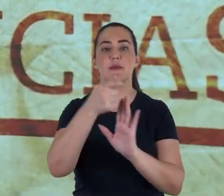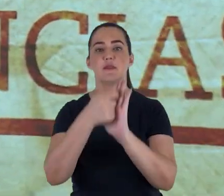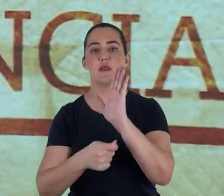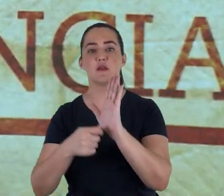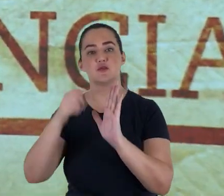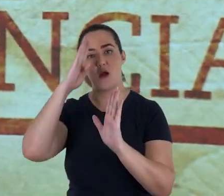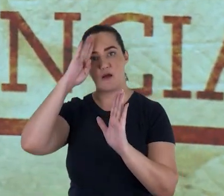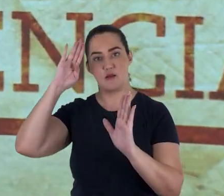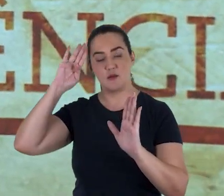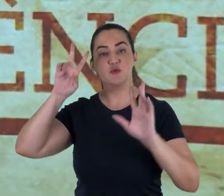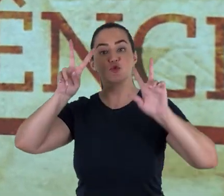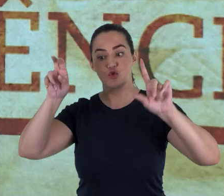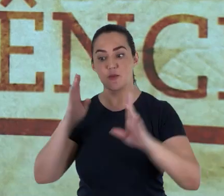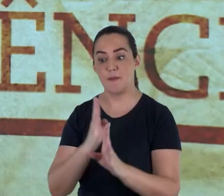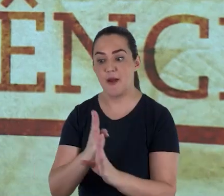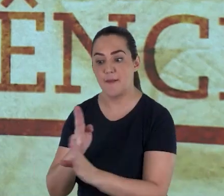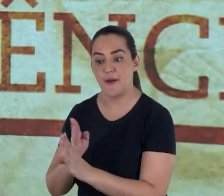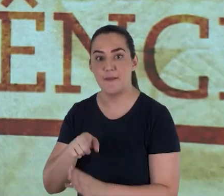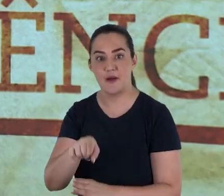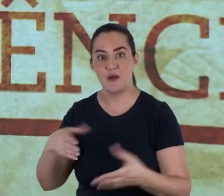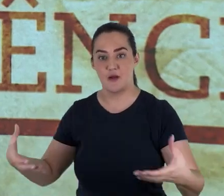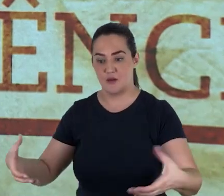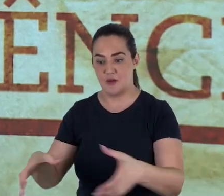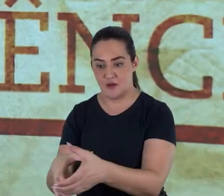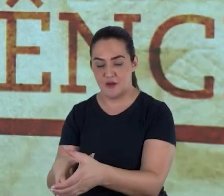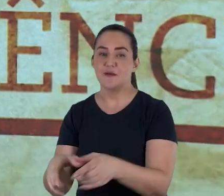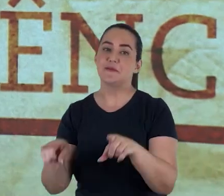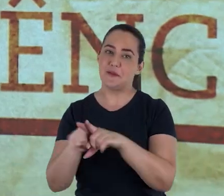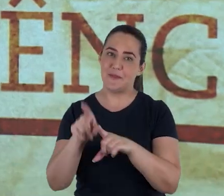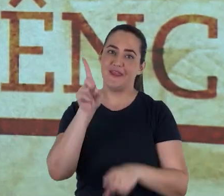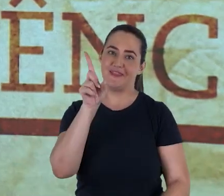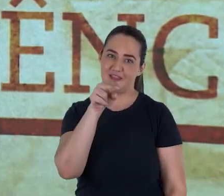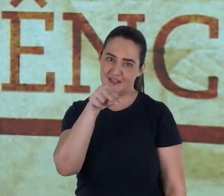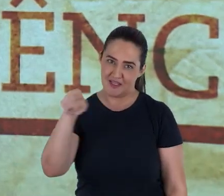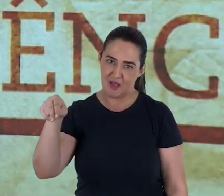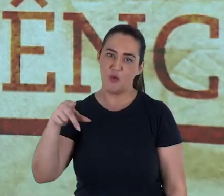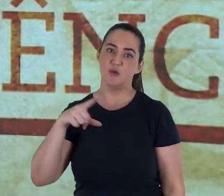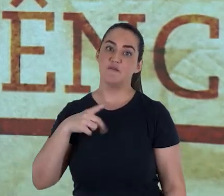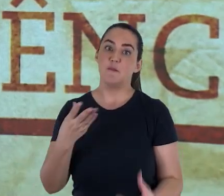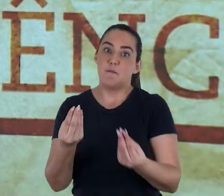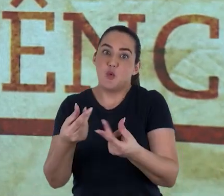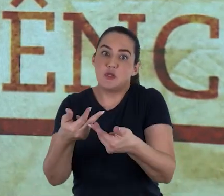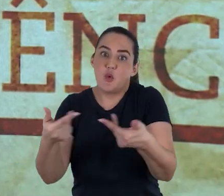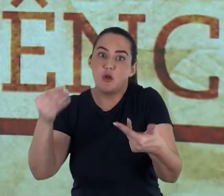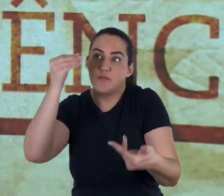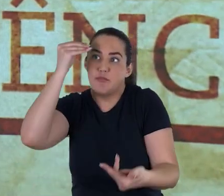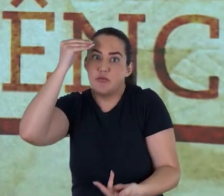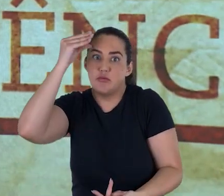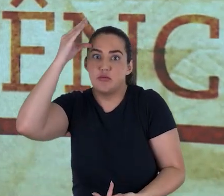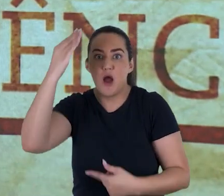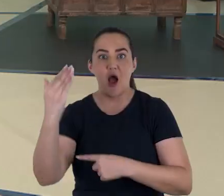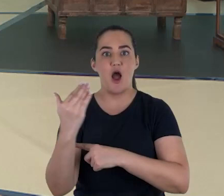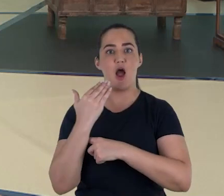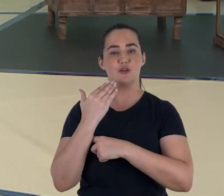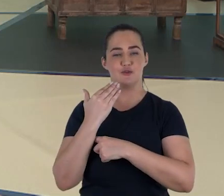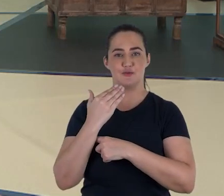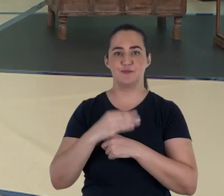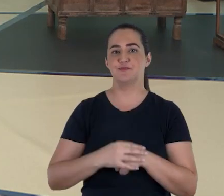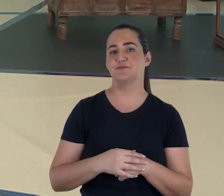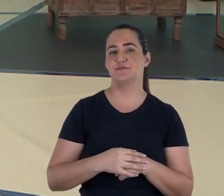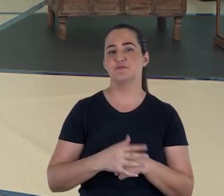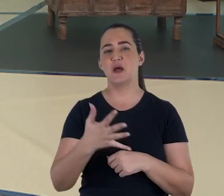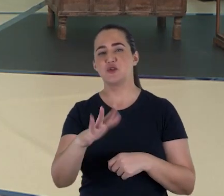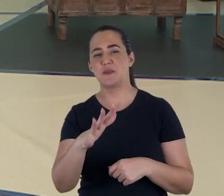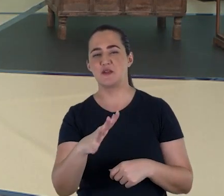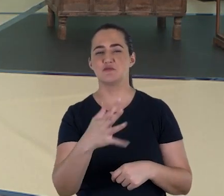manuscritos do Mar Morto e o livro de Daniel também foi enriquecido por essas publicações. Na verdade, demorou